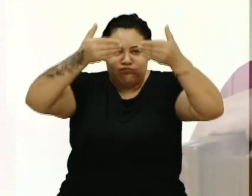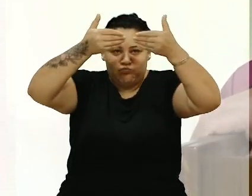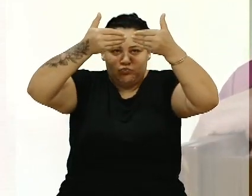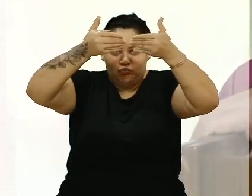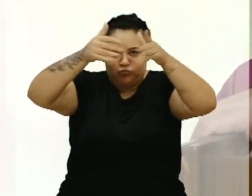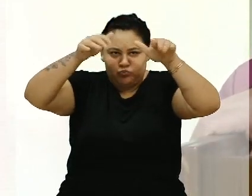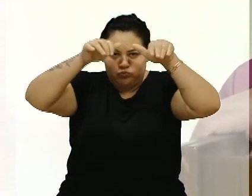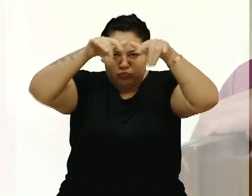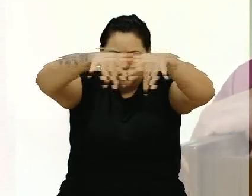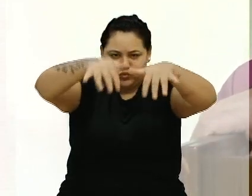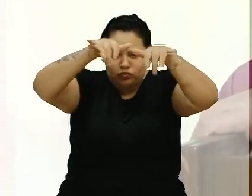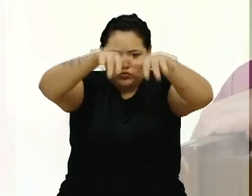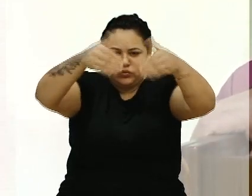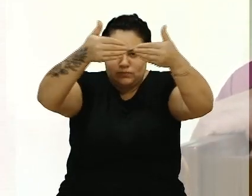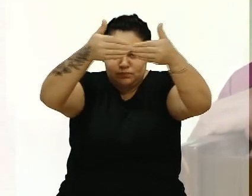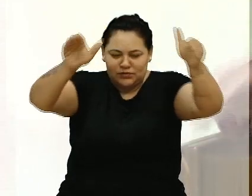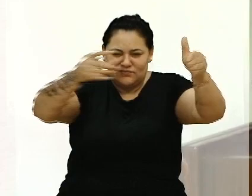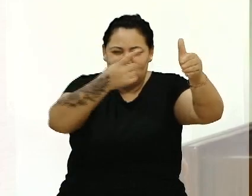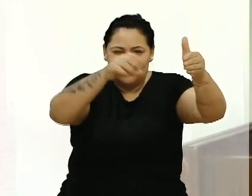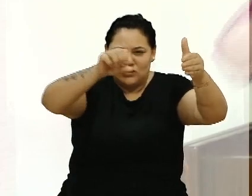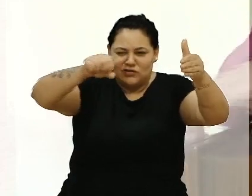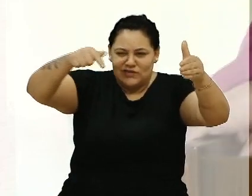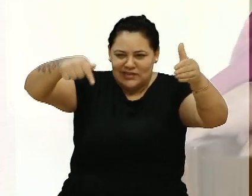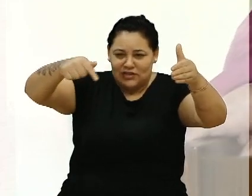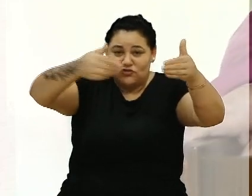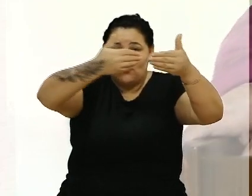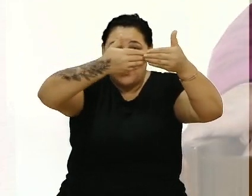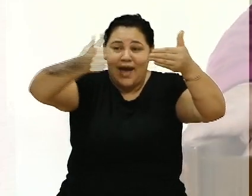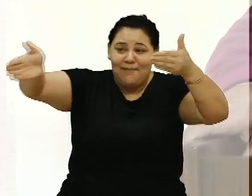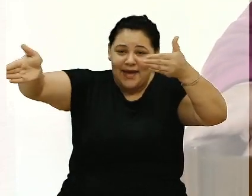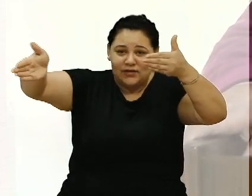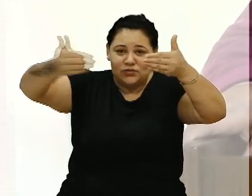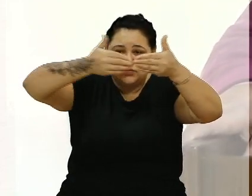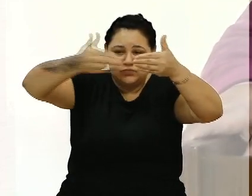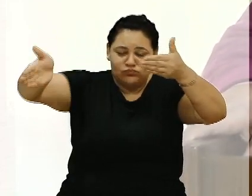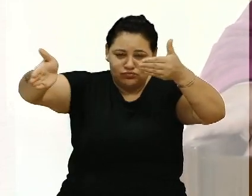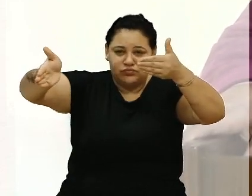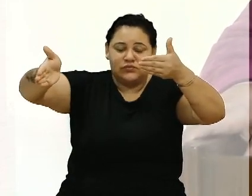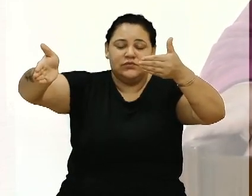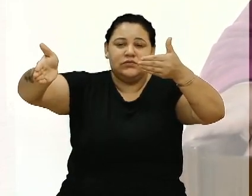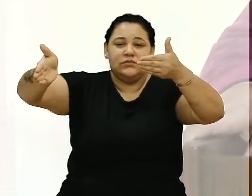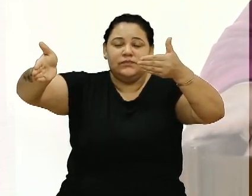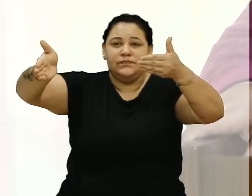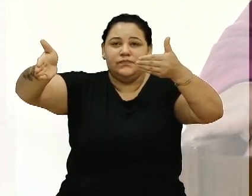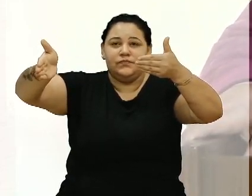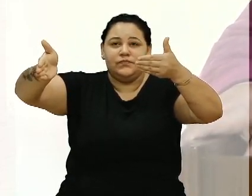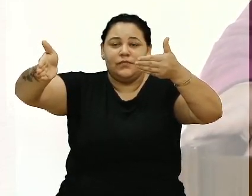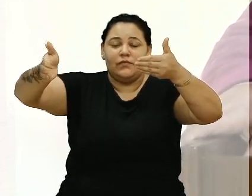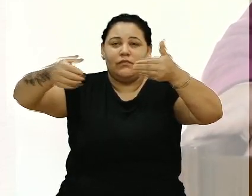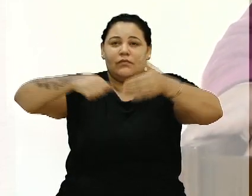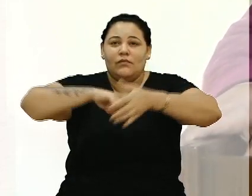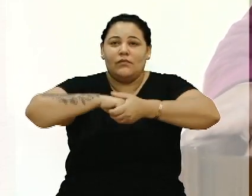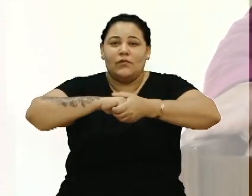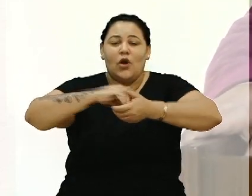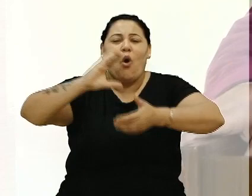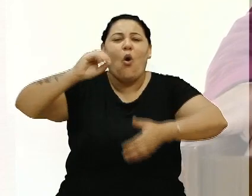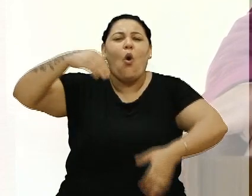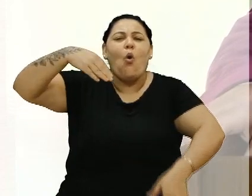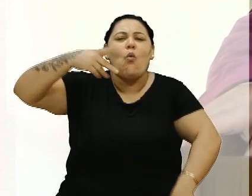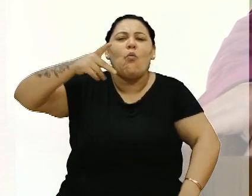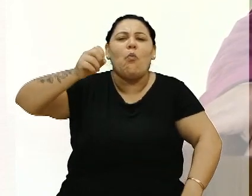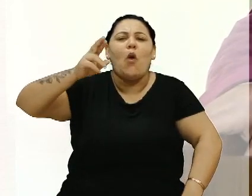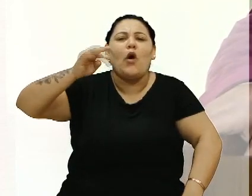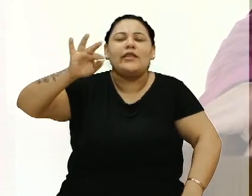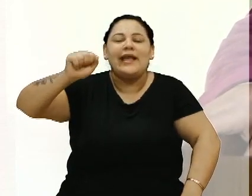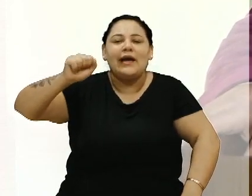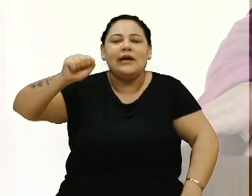foi aberta uma comporta, mais uma comporta, foi aberta uma comporta. Então, assim, se tivesse aberta as